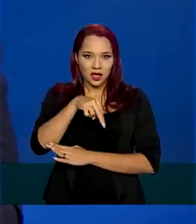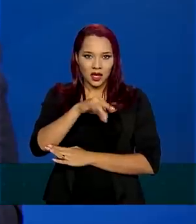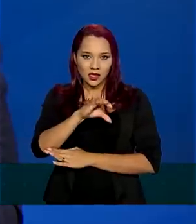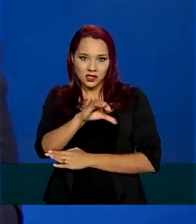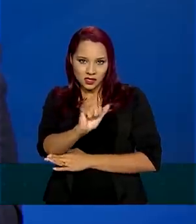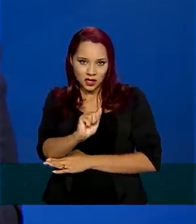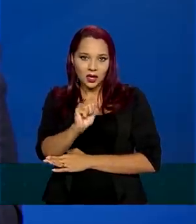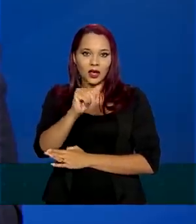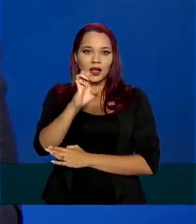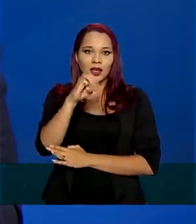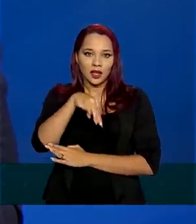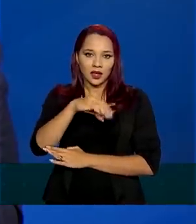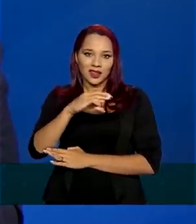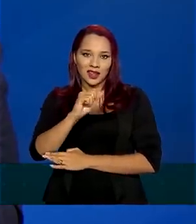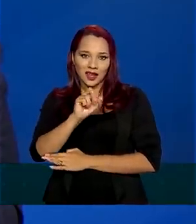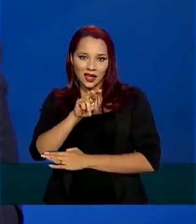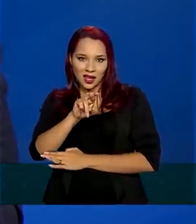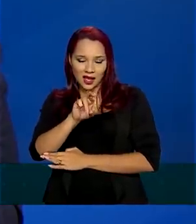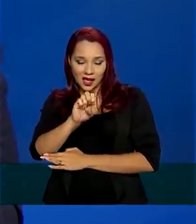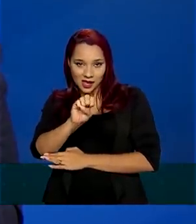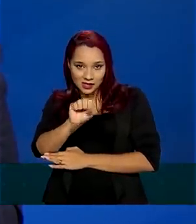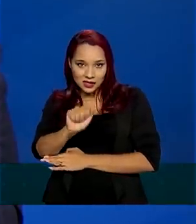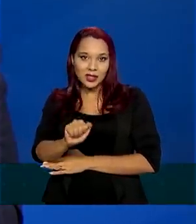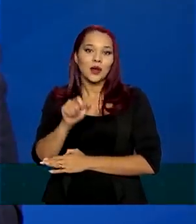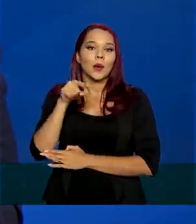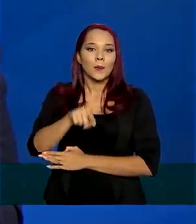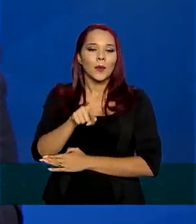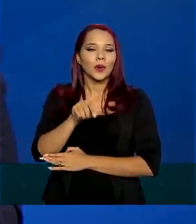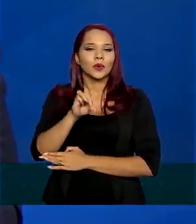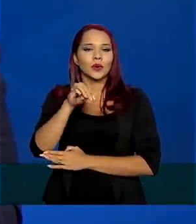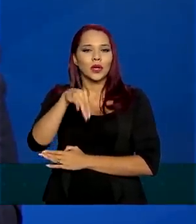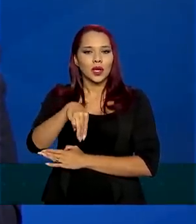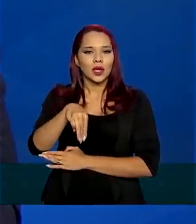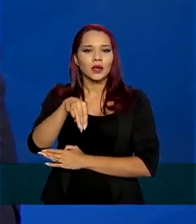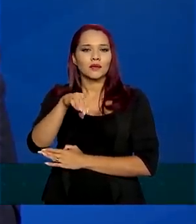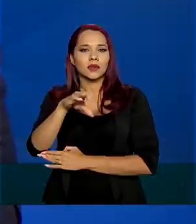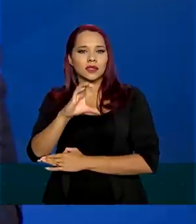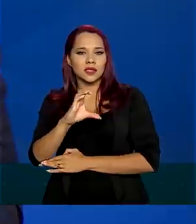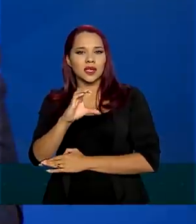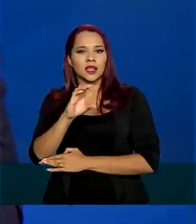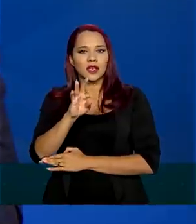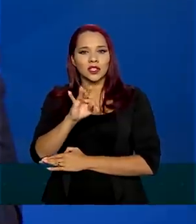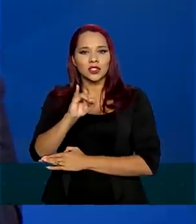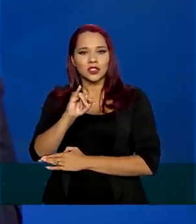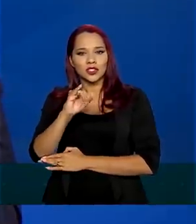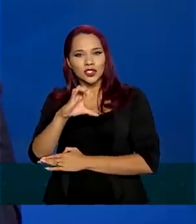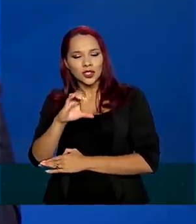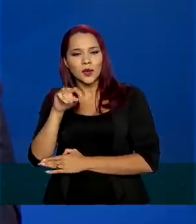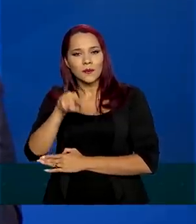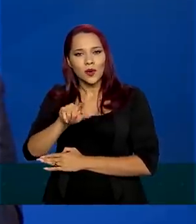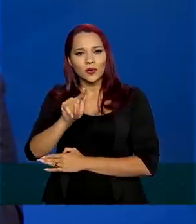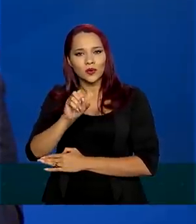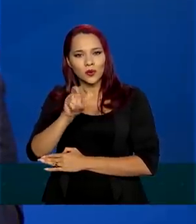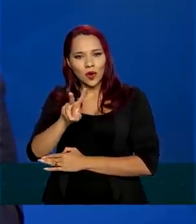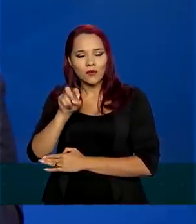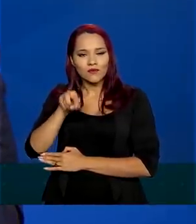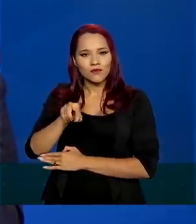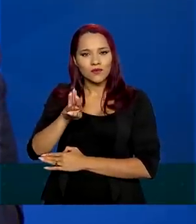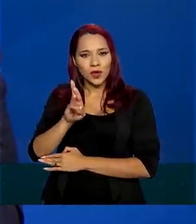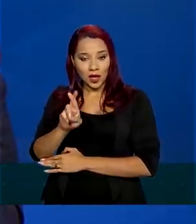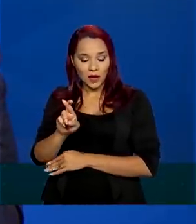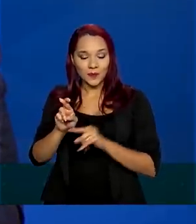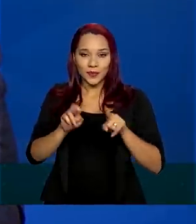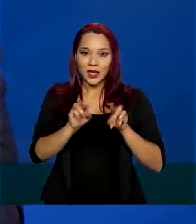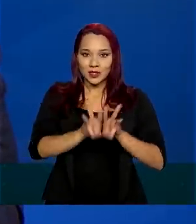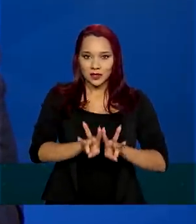.mcetic.gov.br, ciênciaemcasa.mcetic.gov.br. Esse é um